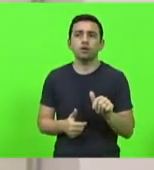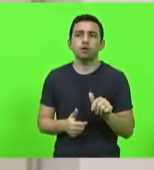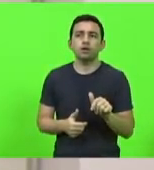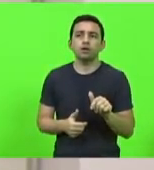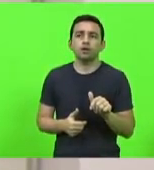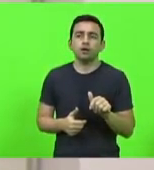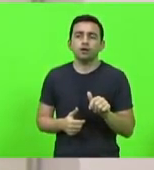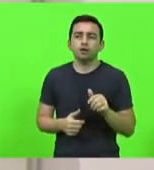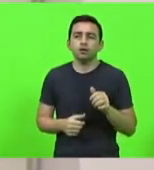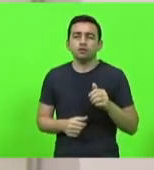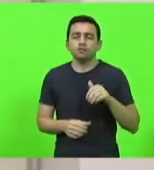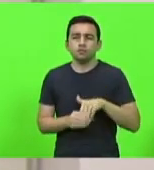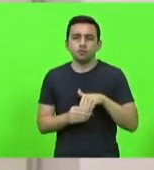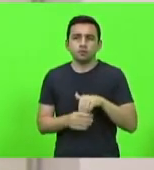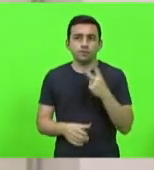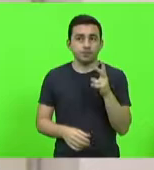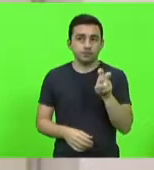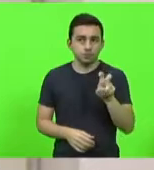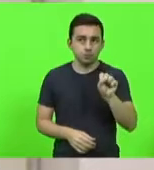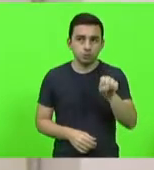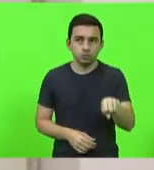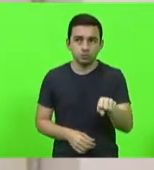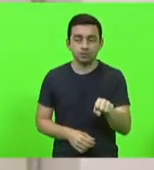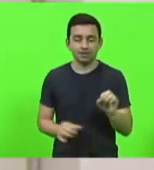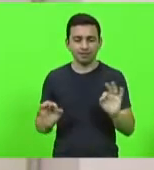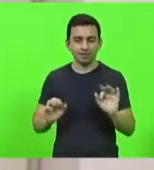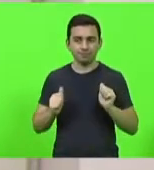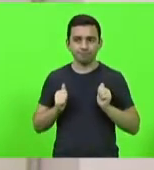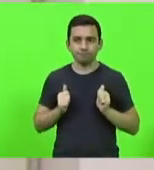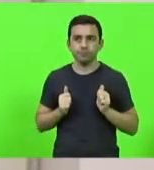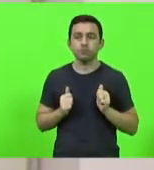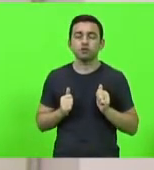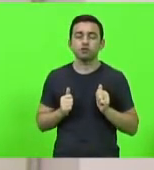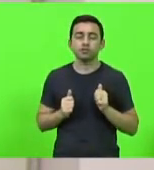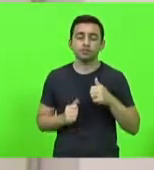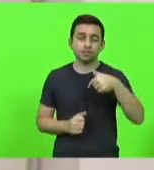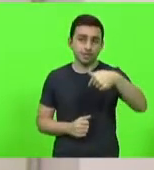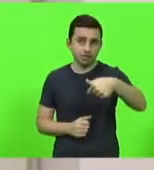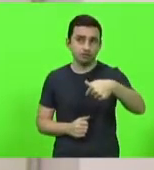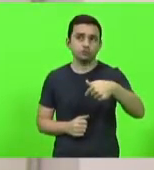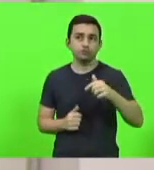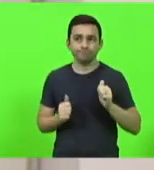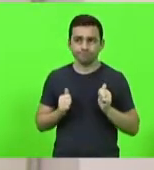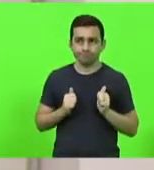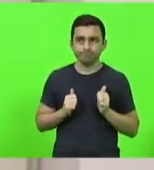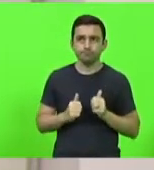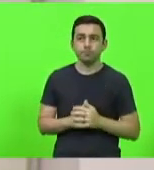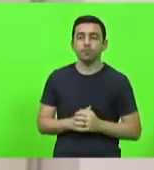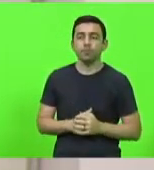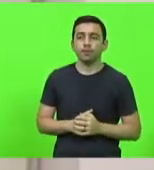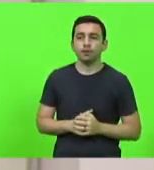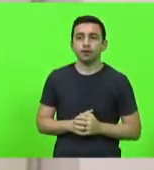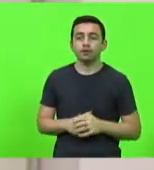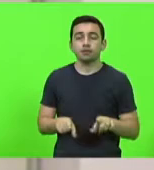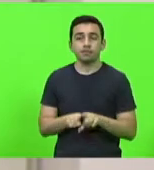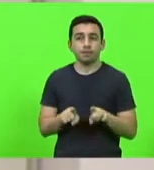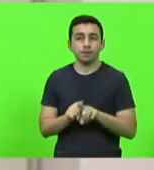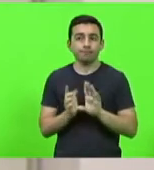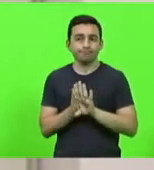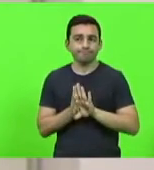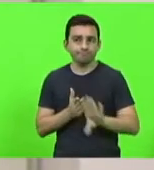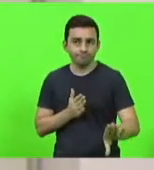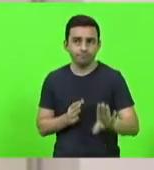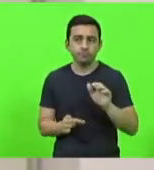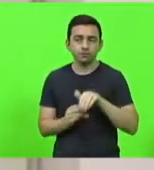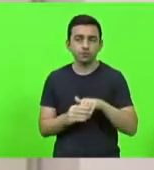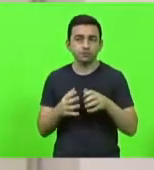votação, 25 votos sim, nenhum voto não e 7 abstenções, bem como mantiveram-se rejeitadas por meio de votação